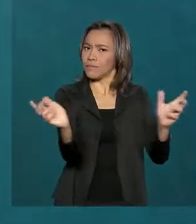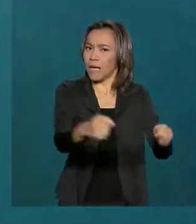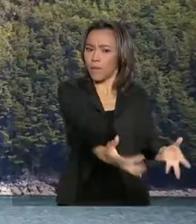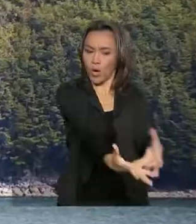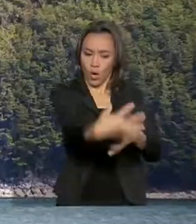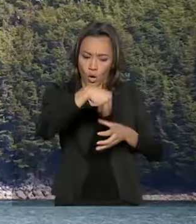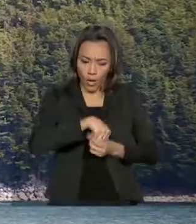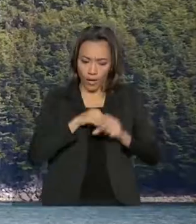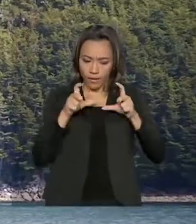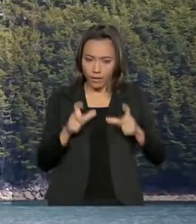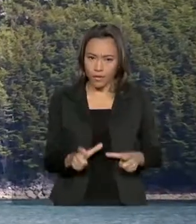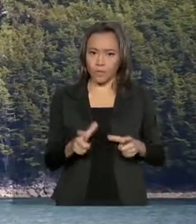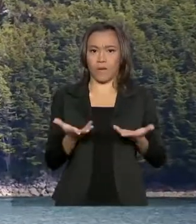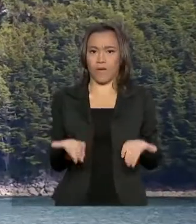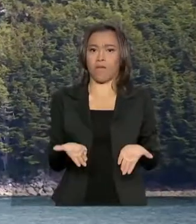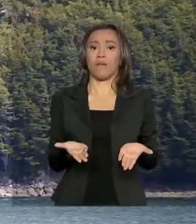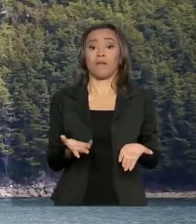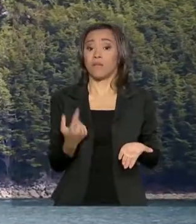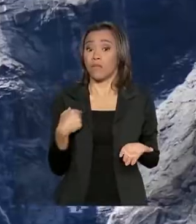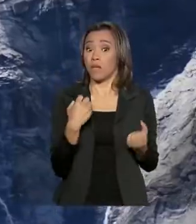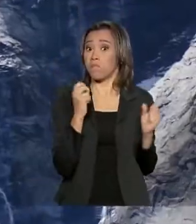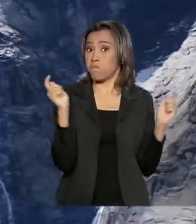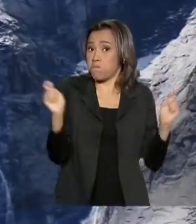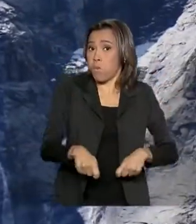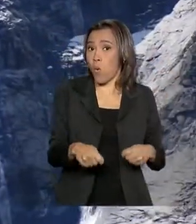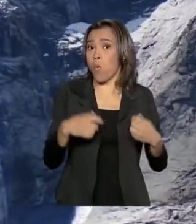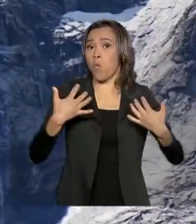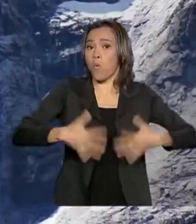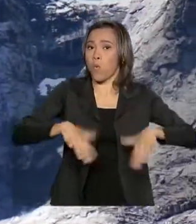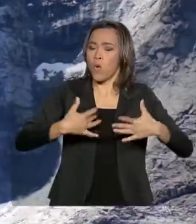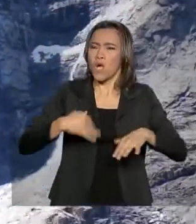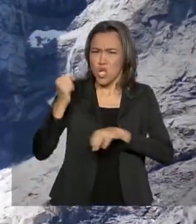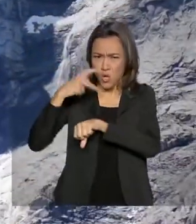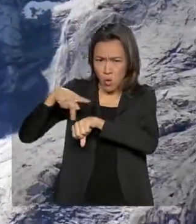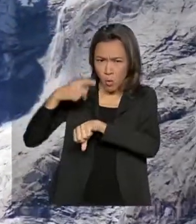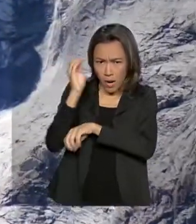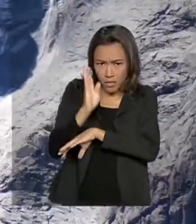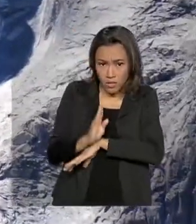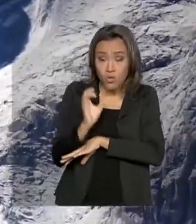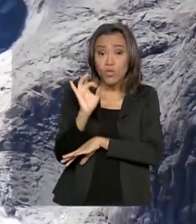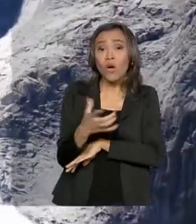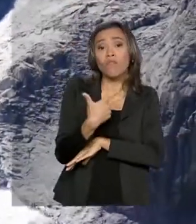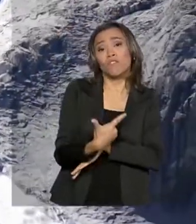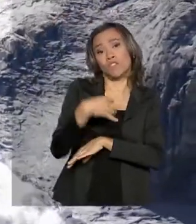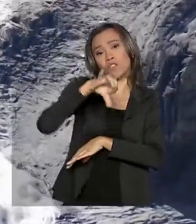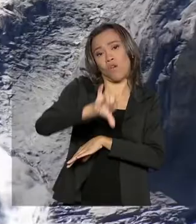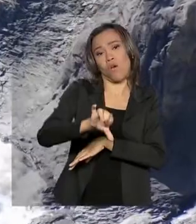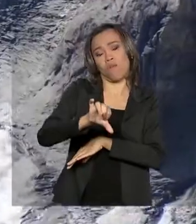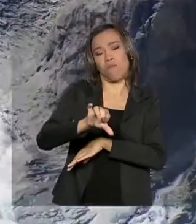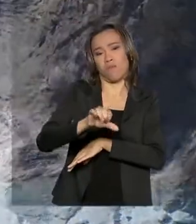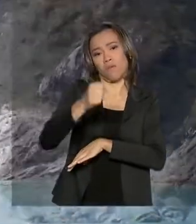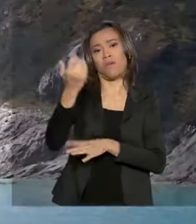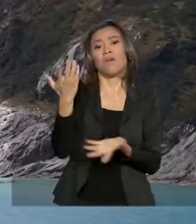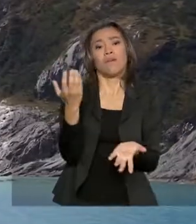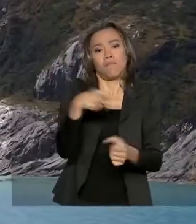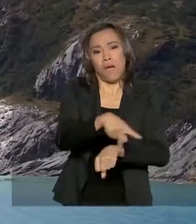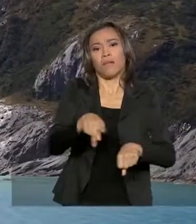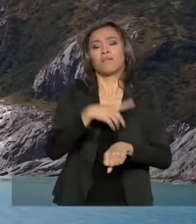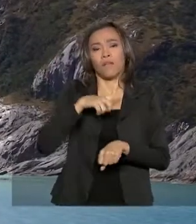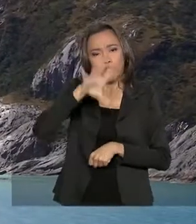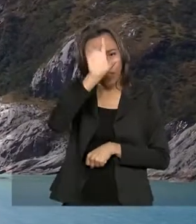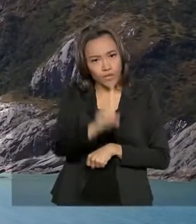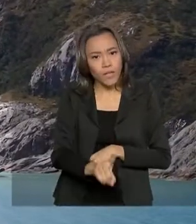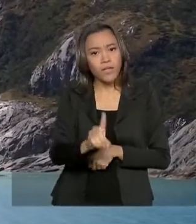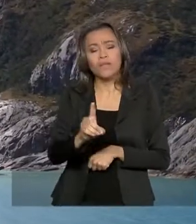quilômetros quadrados. Então, existe um potencial enorme. E o Brasil é um dos poucos países, só 29 países, tem direito a decidir o destino desses